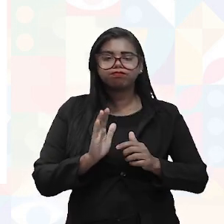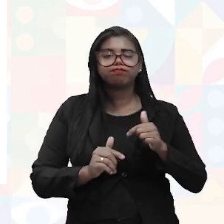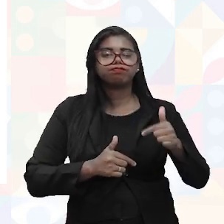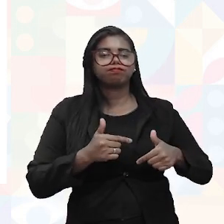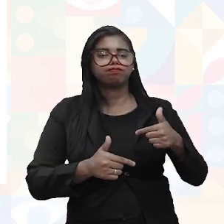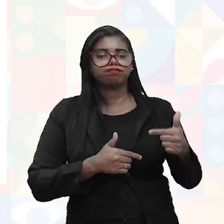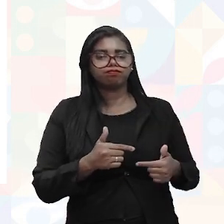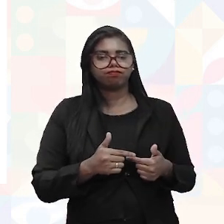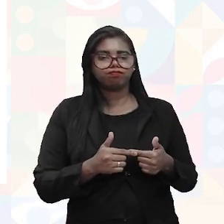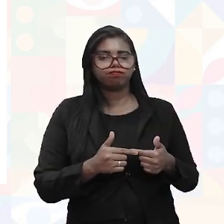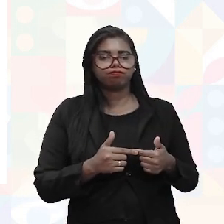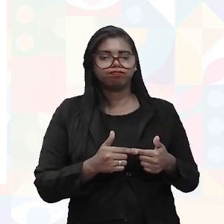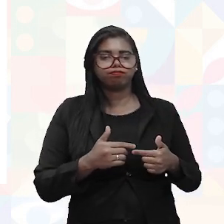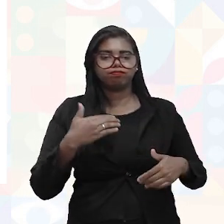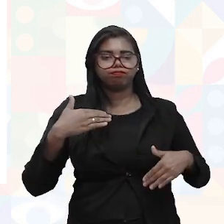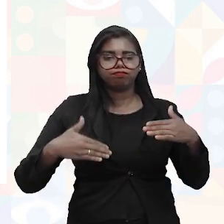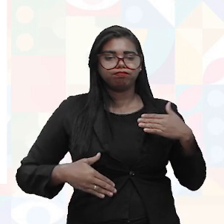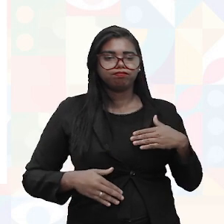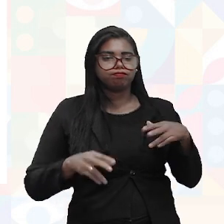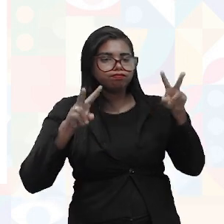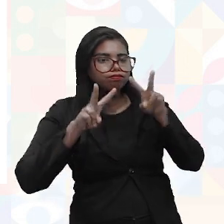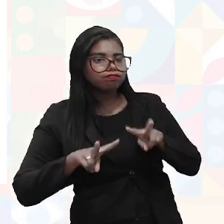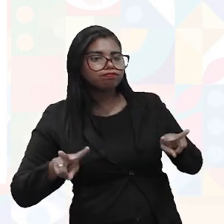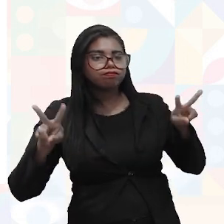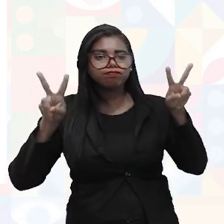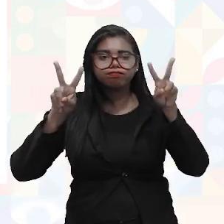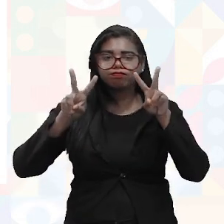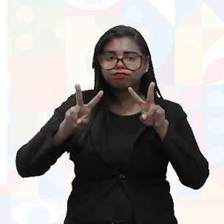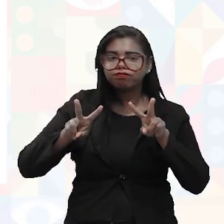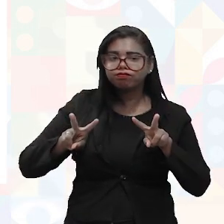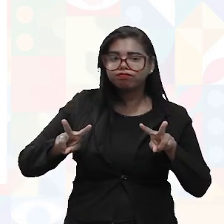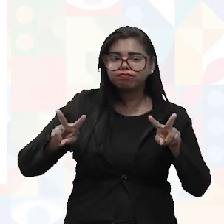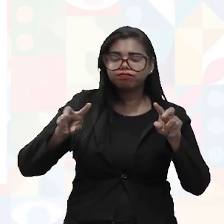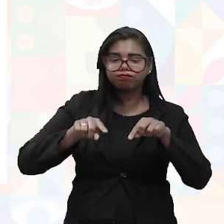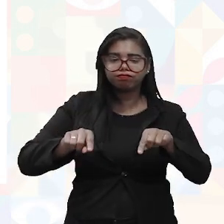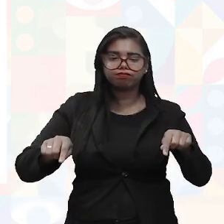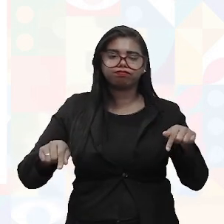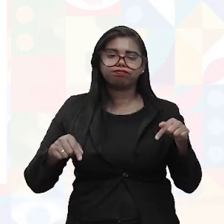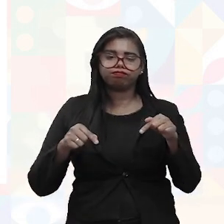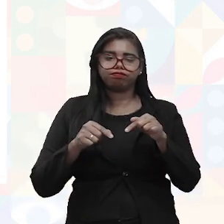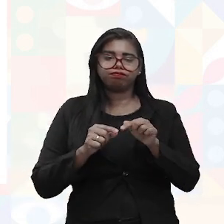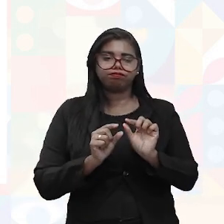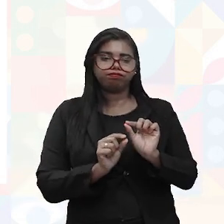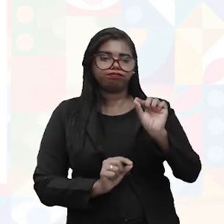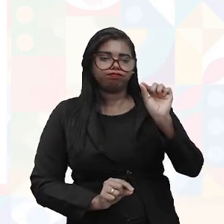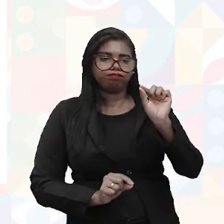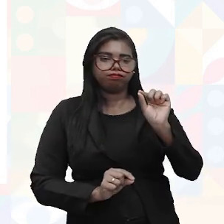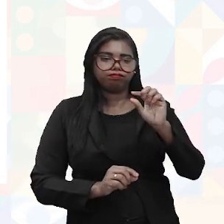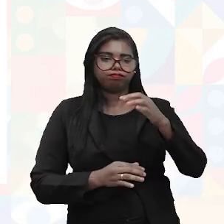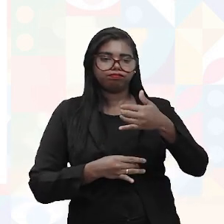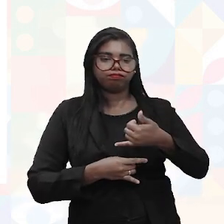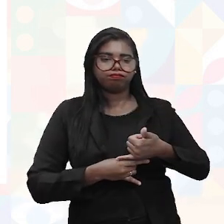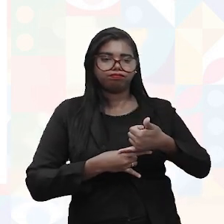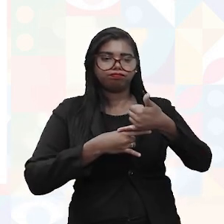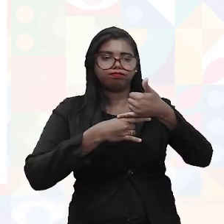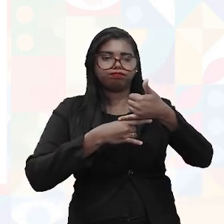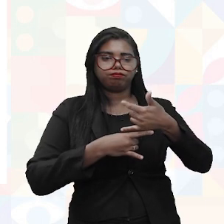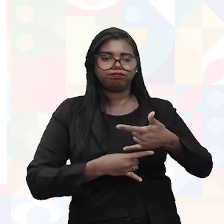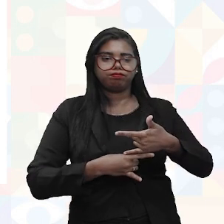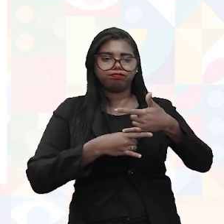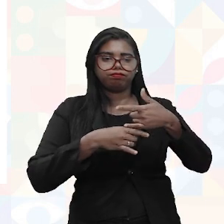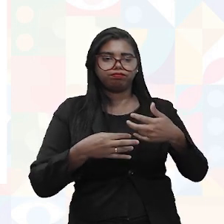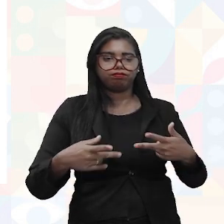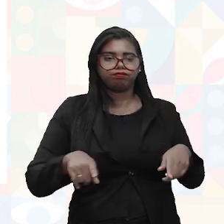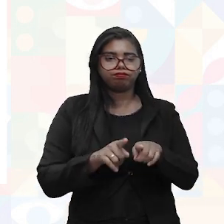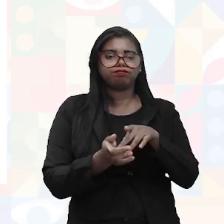uma boa postura, de uma visualização e operação e deve atender aos seguintes requisitos mínimos, que vamos